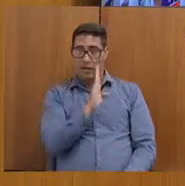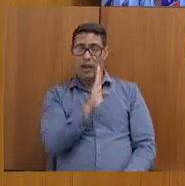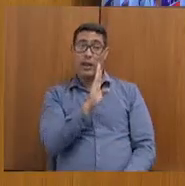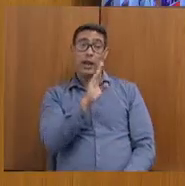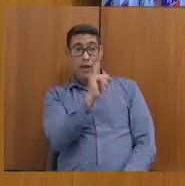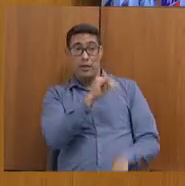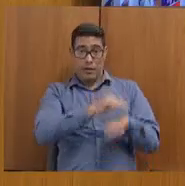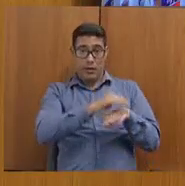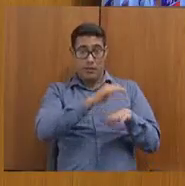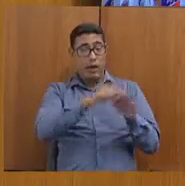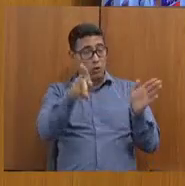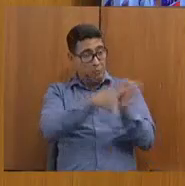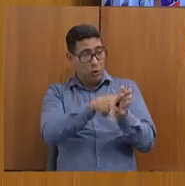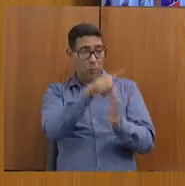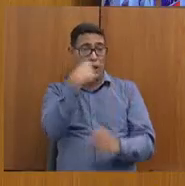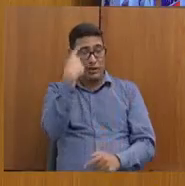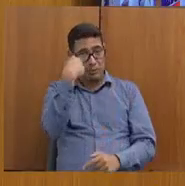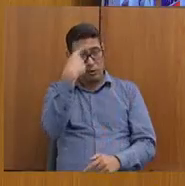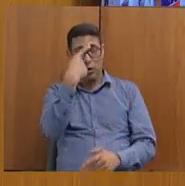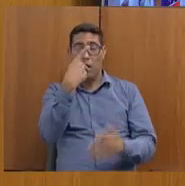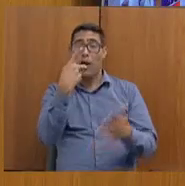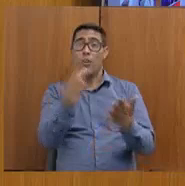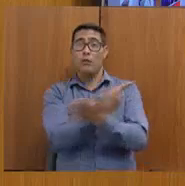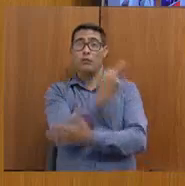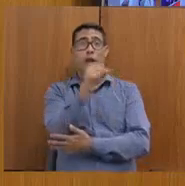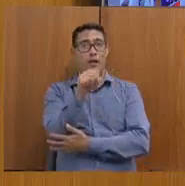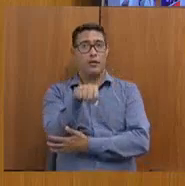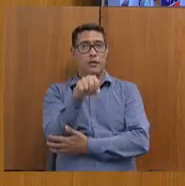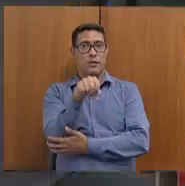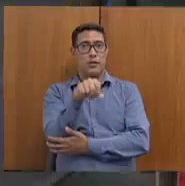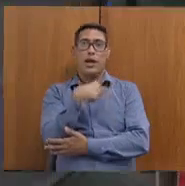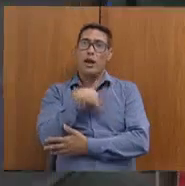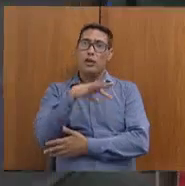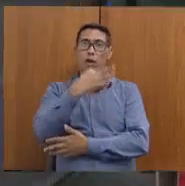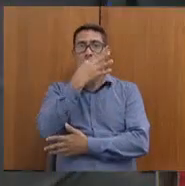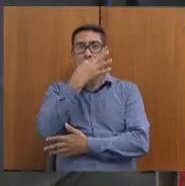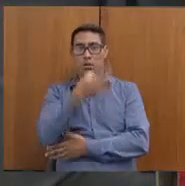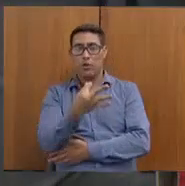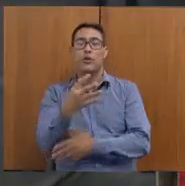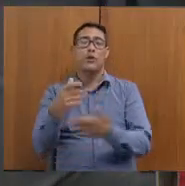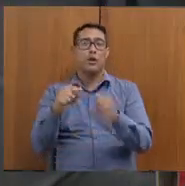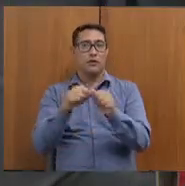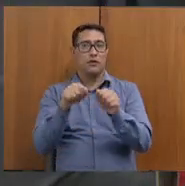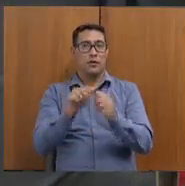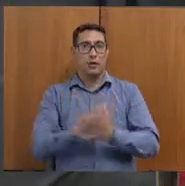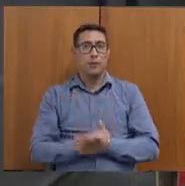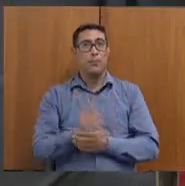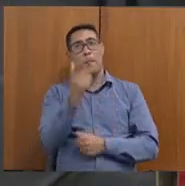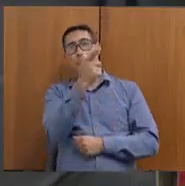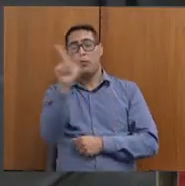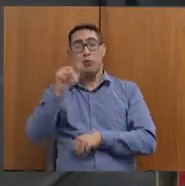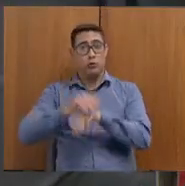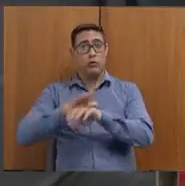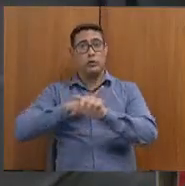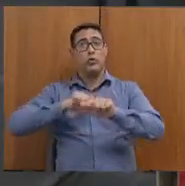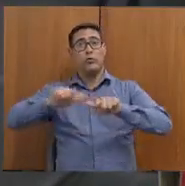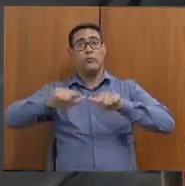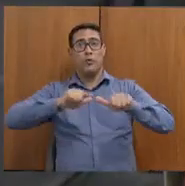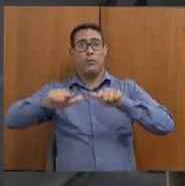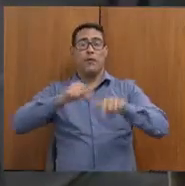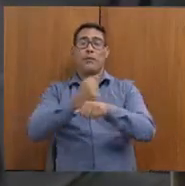acontece sim? Essa é uma observação que eu queria fazer. A outra observação é com relação ao trabalho escravo,